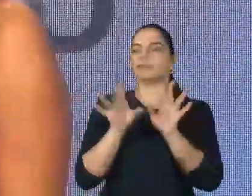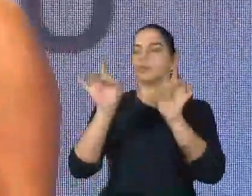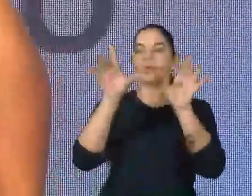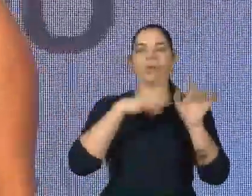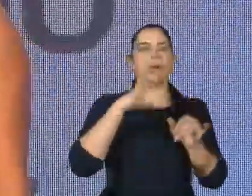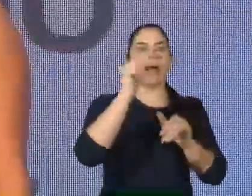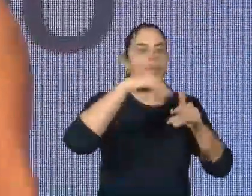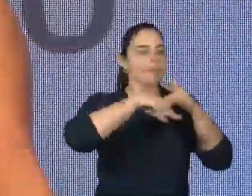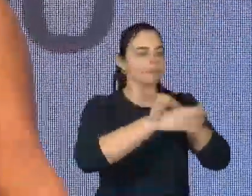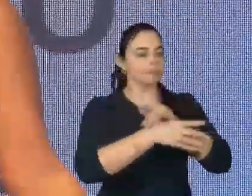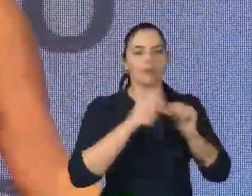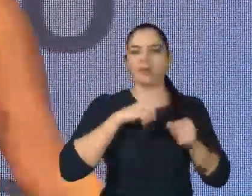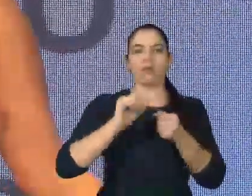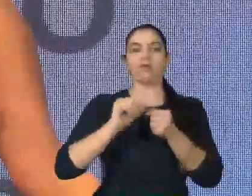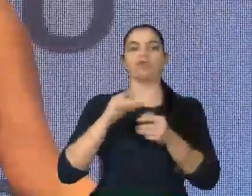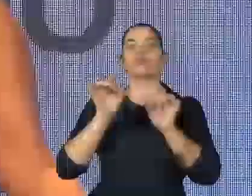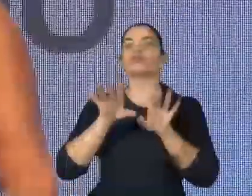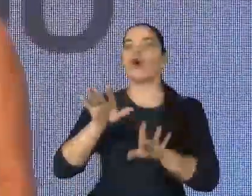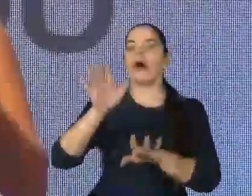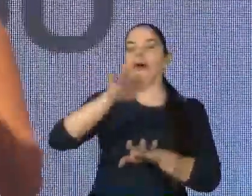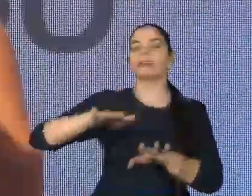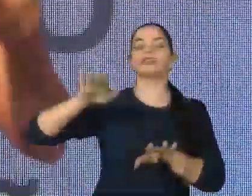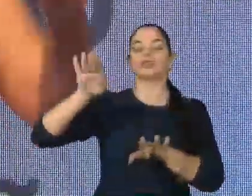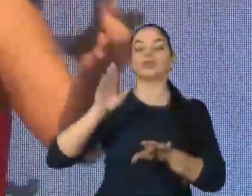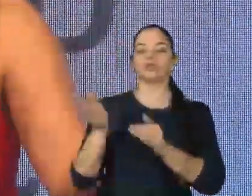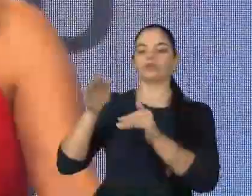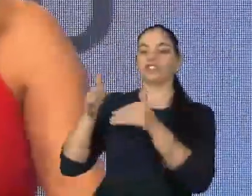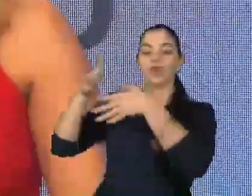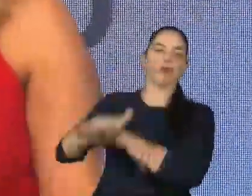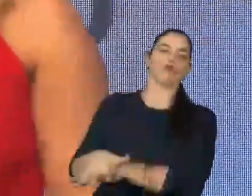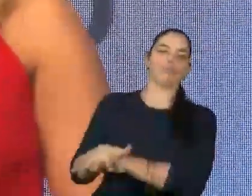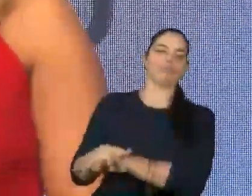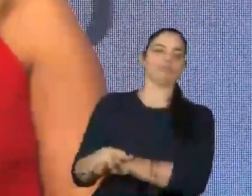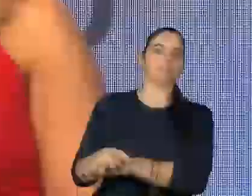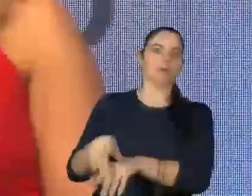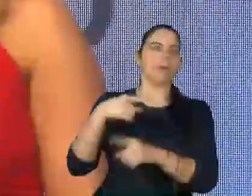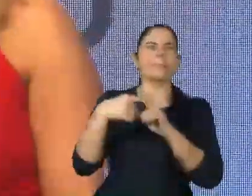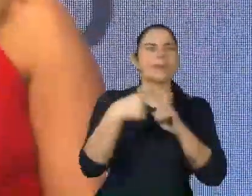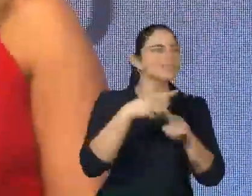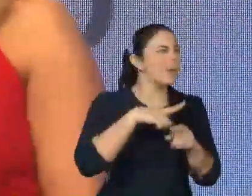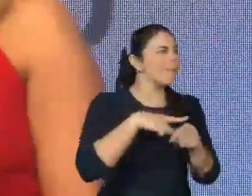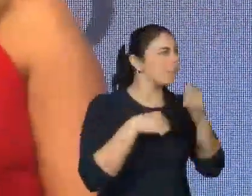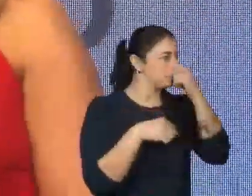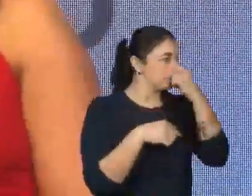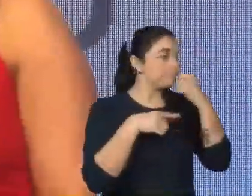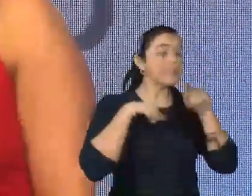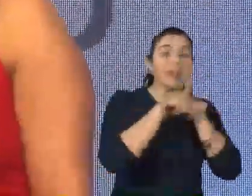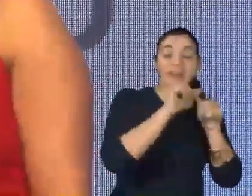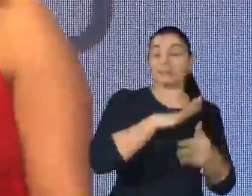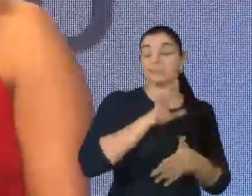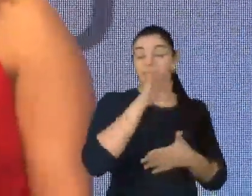aluno. Não foi para os alunos de inclusão que ele elaborou uma aula específica. tinha muitas crianças que não conseguiam